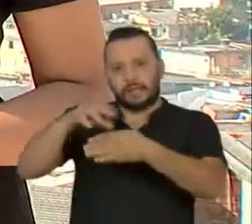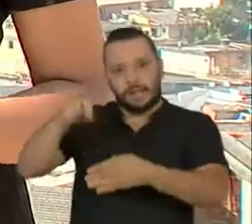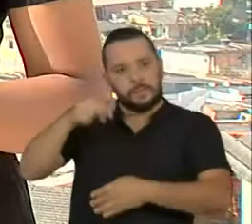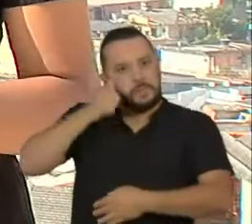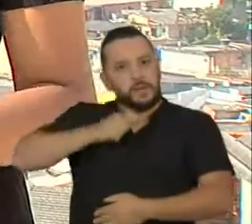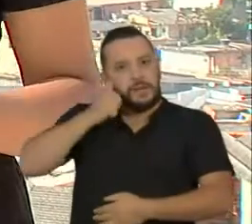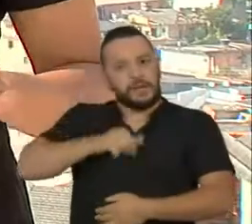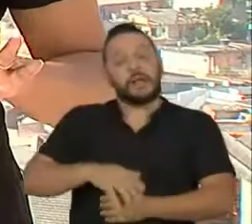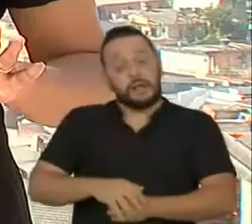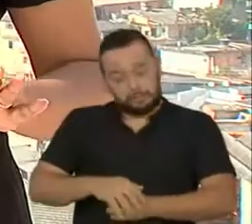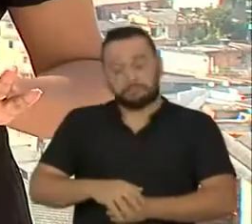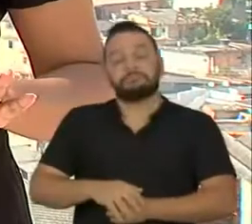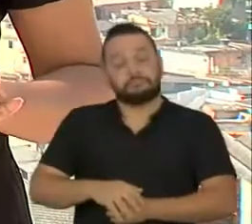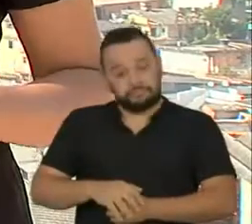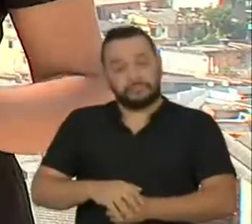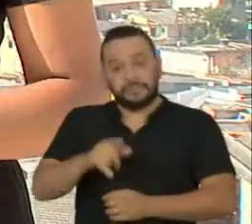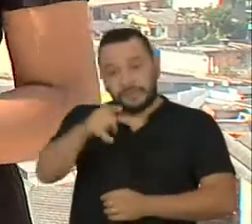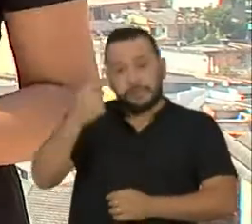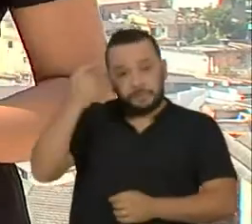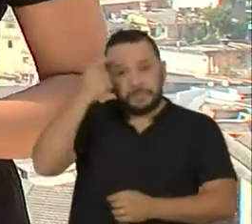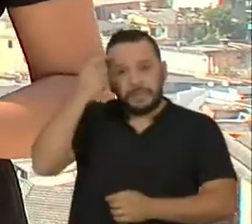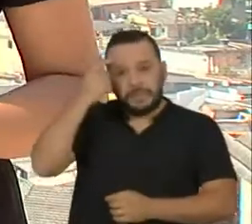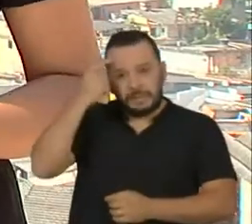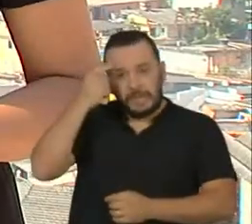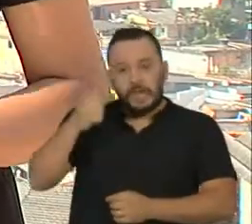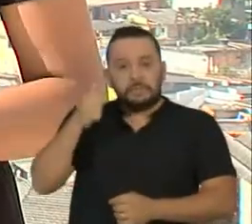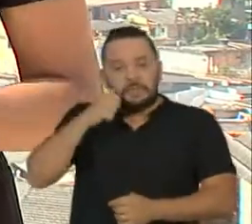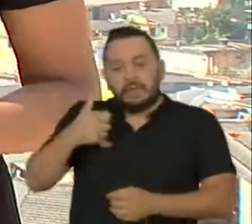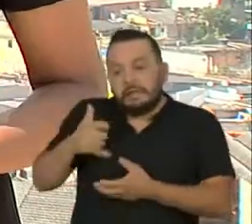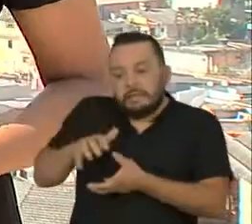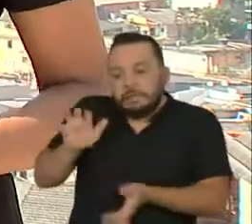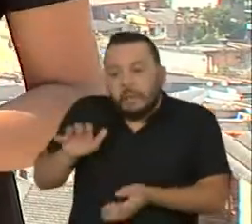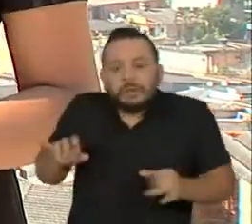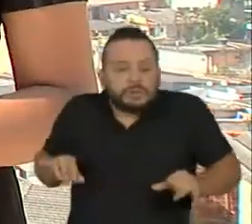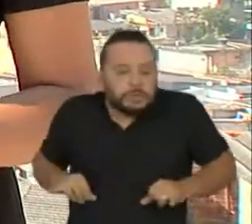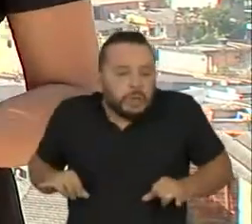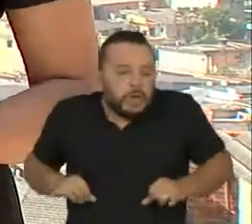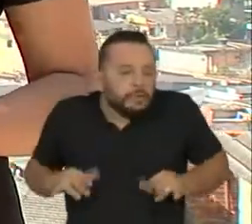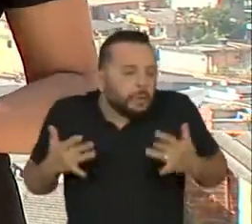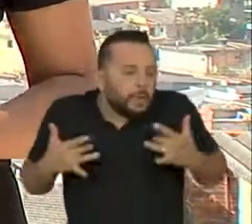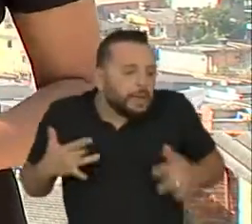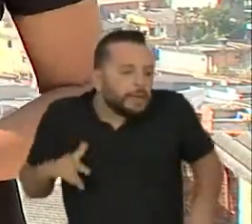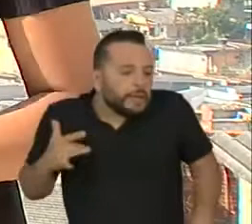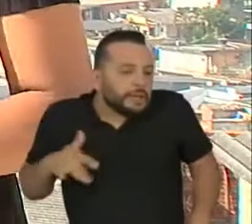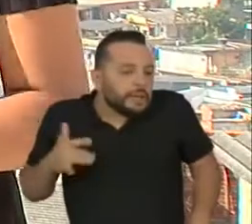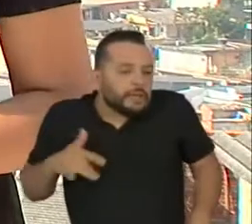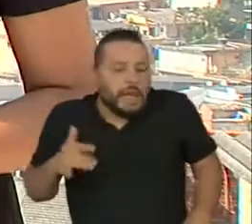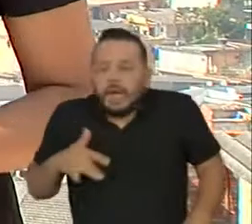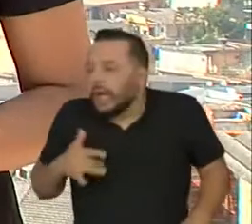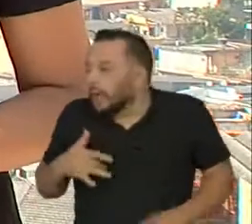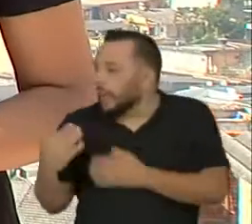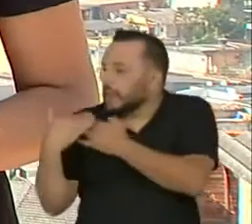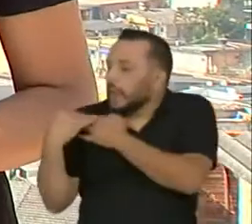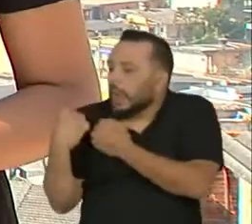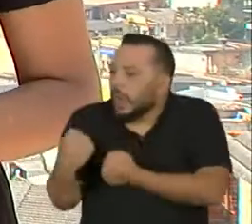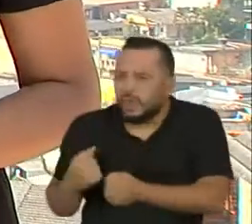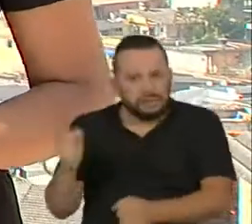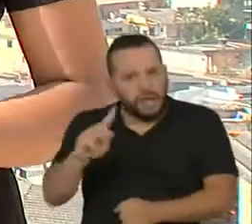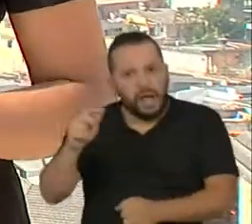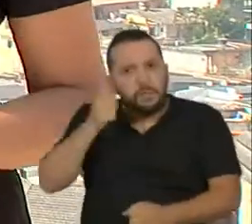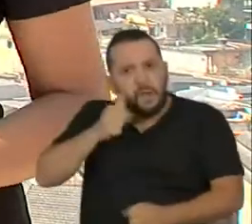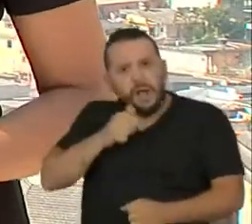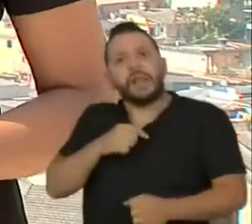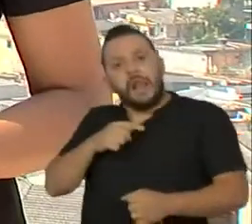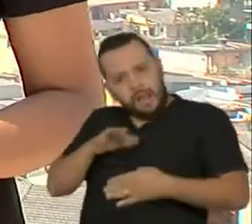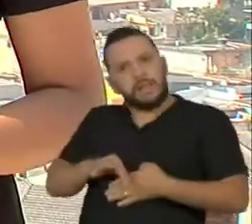E elas estão longe do imaginário da mulher idosa, sofrida e que lamenta o peso da responsabilidade. A